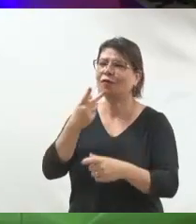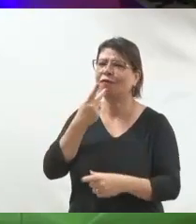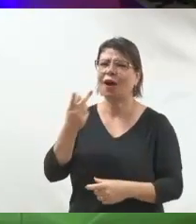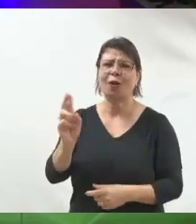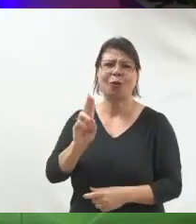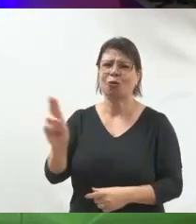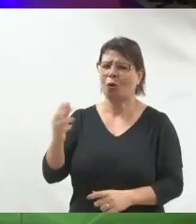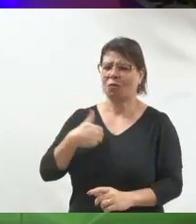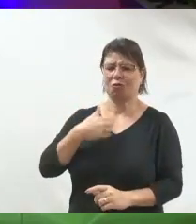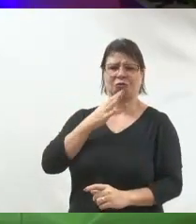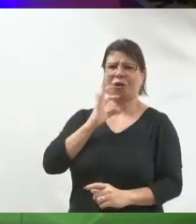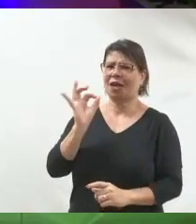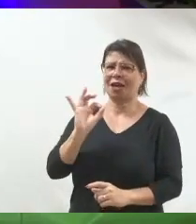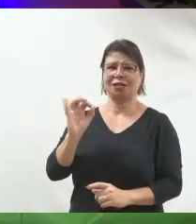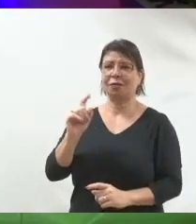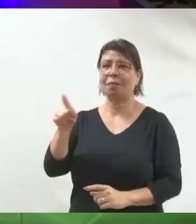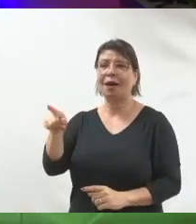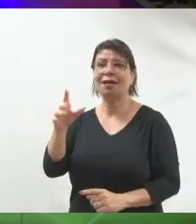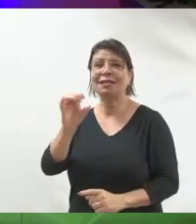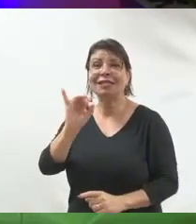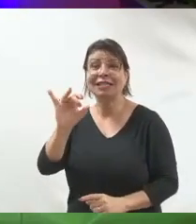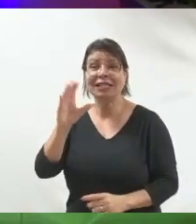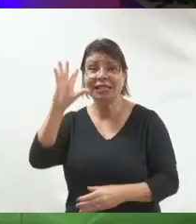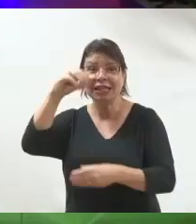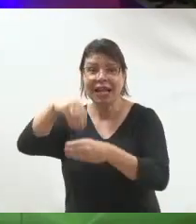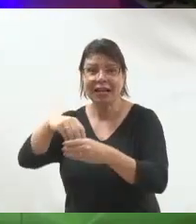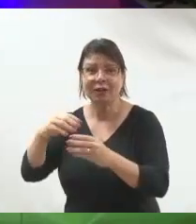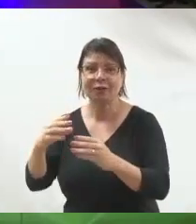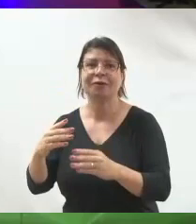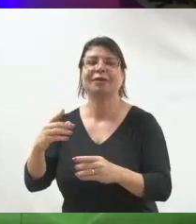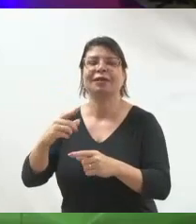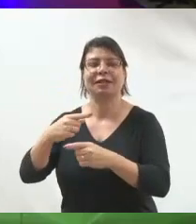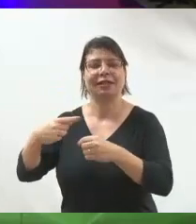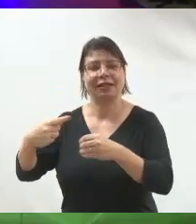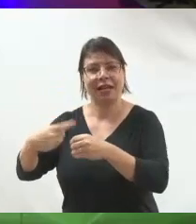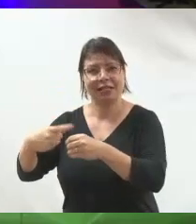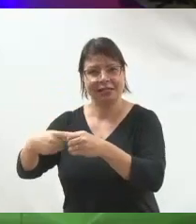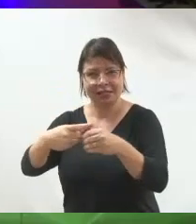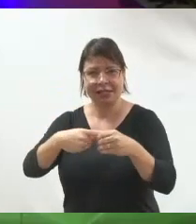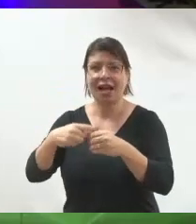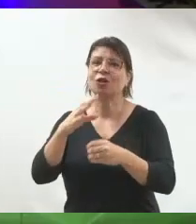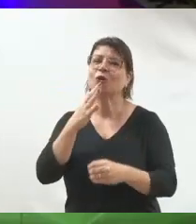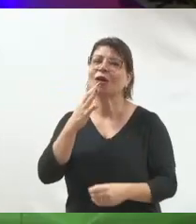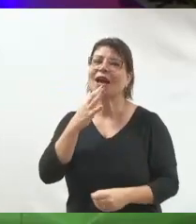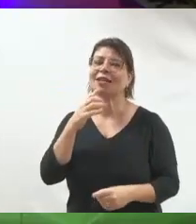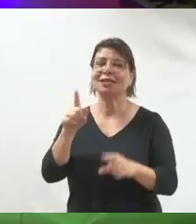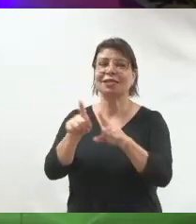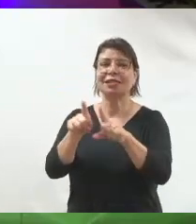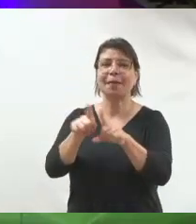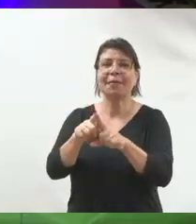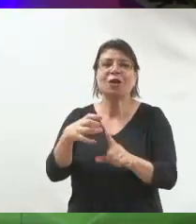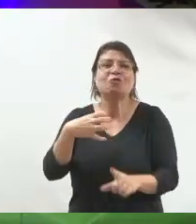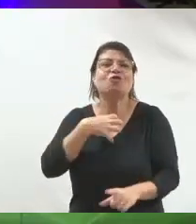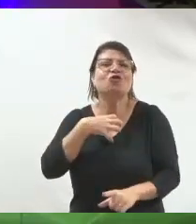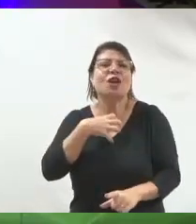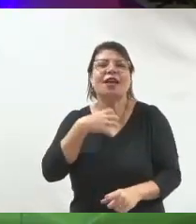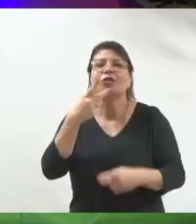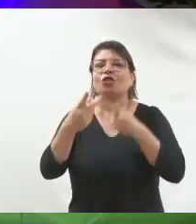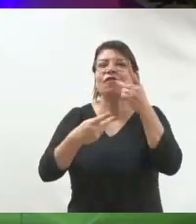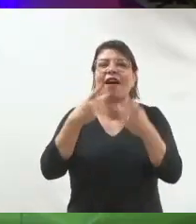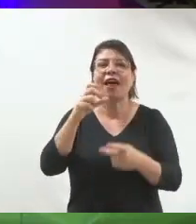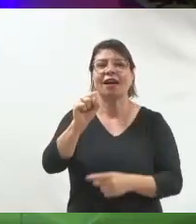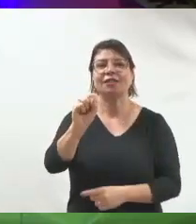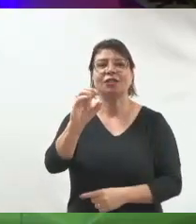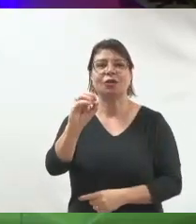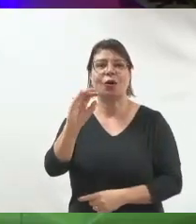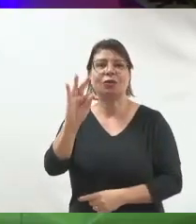gente não conhece, mas quem é da cidade conhece. O sotaque é uma forma de ele colocar o sotaque dele para jogo, para mostrar